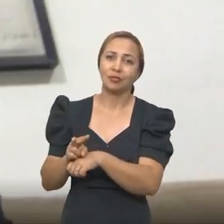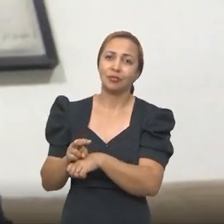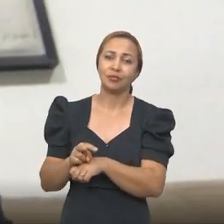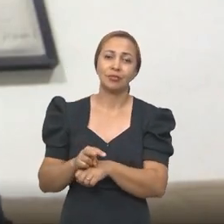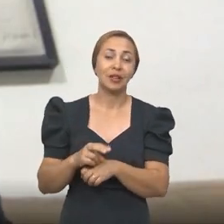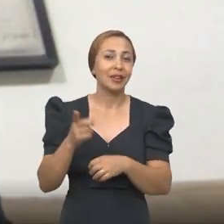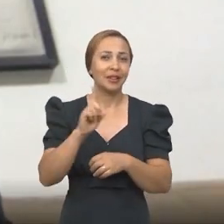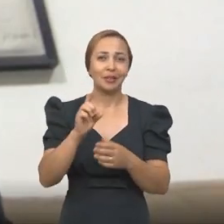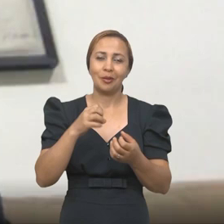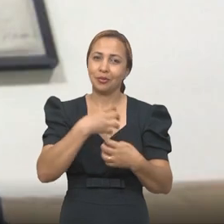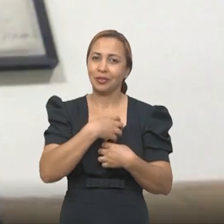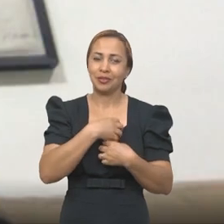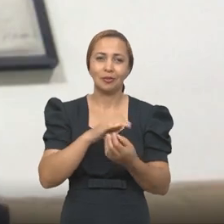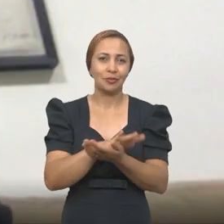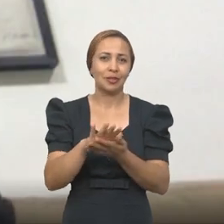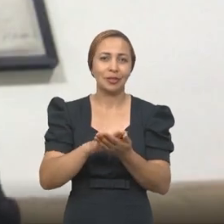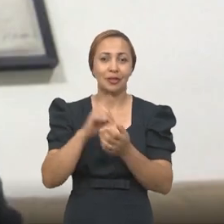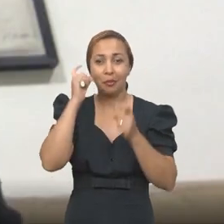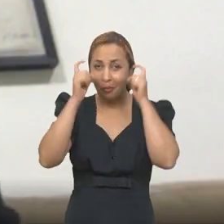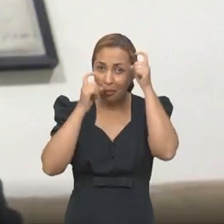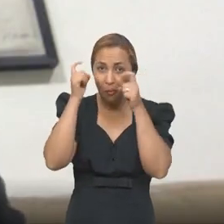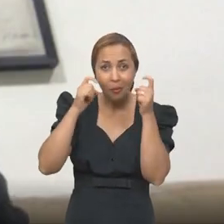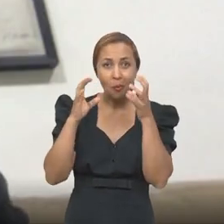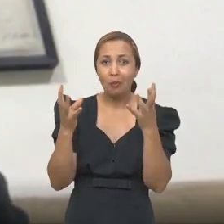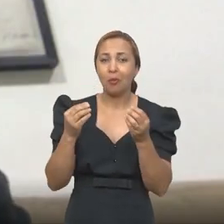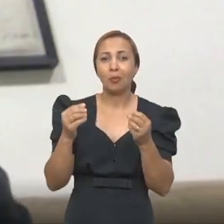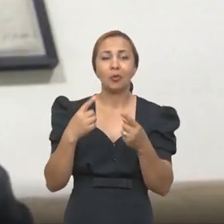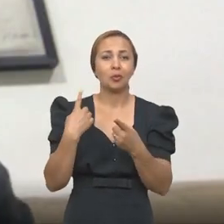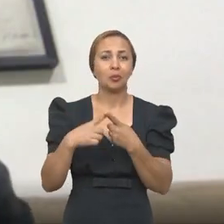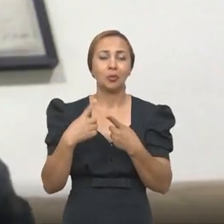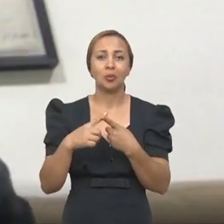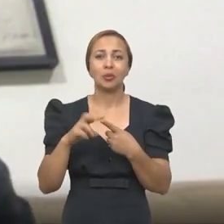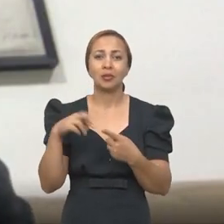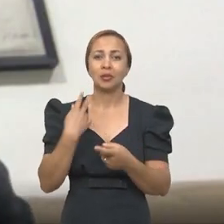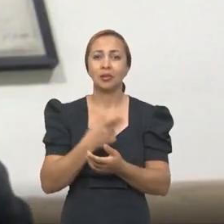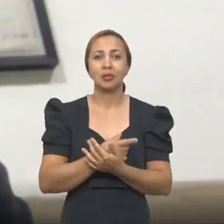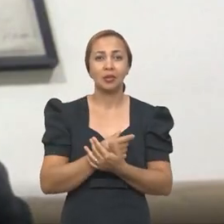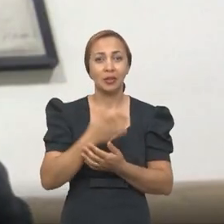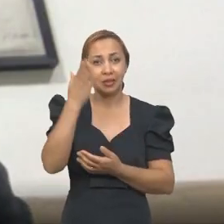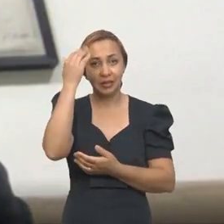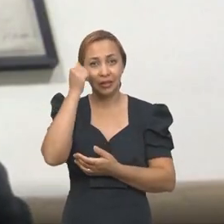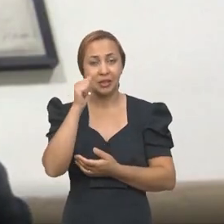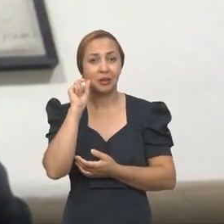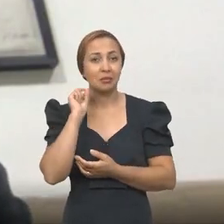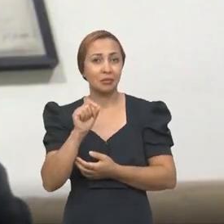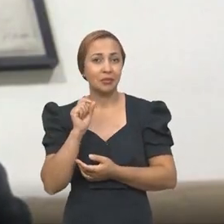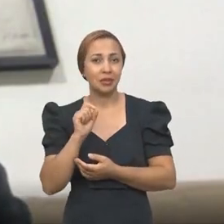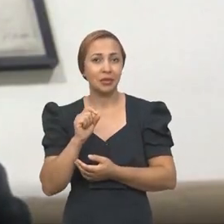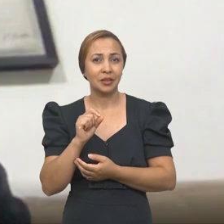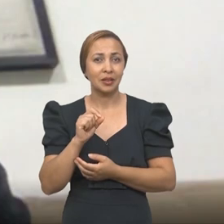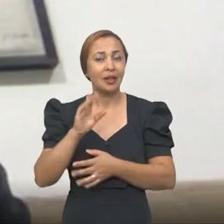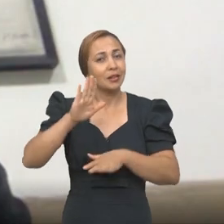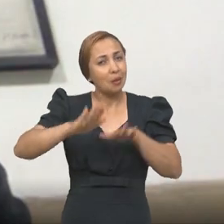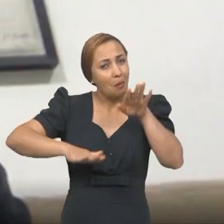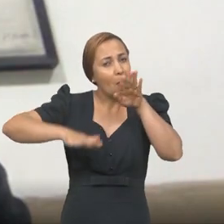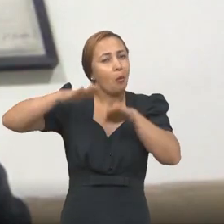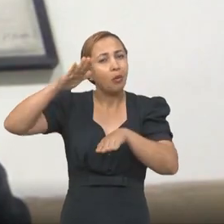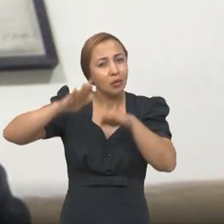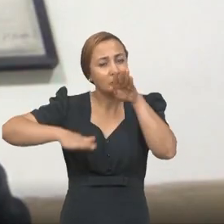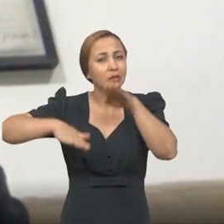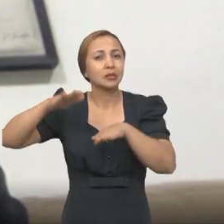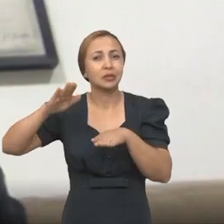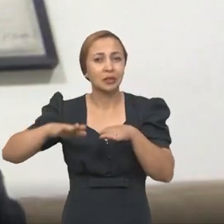Então, isso nos preocupou e muito, porque a gente sabe que essa